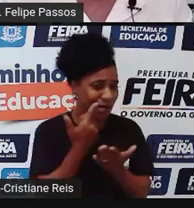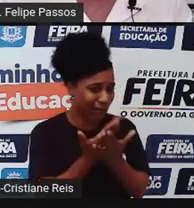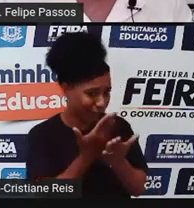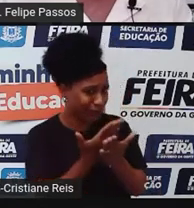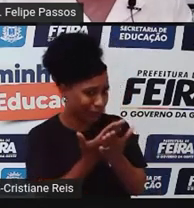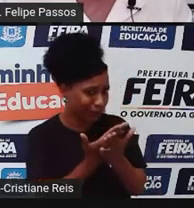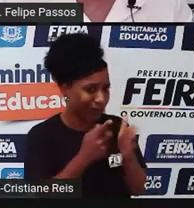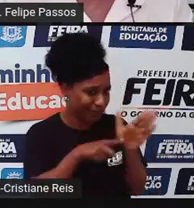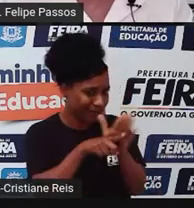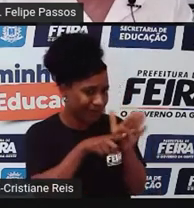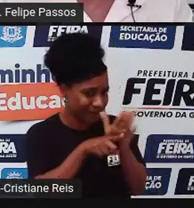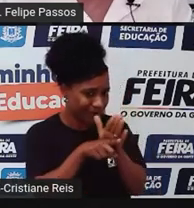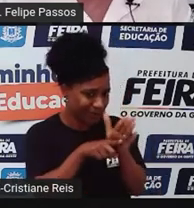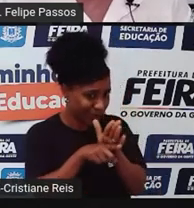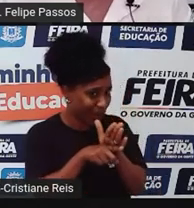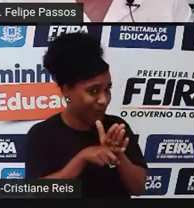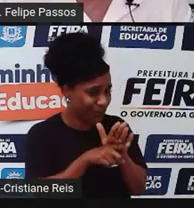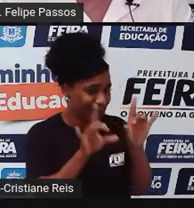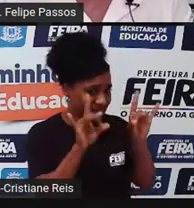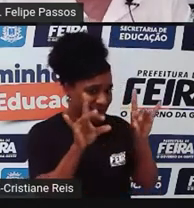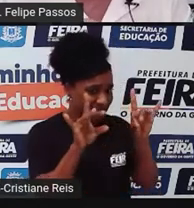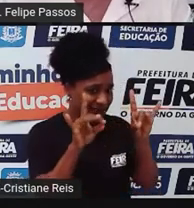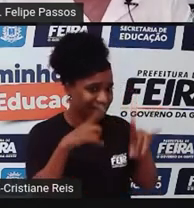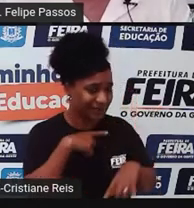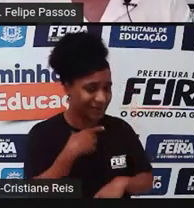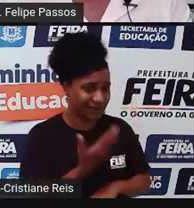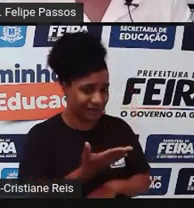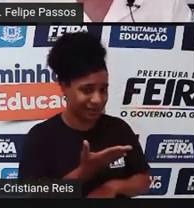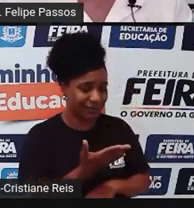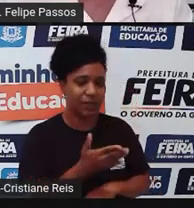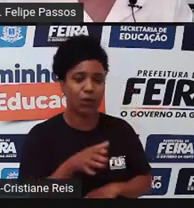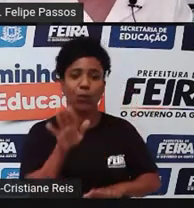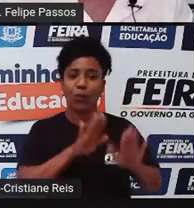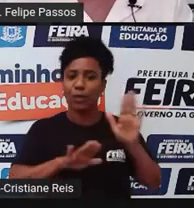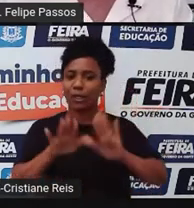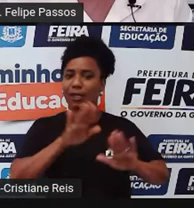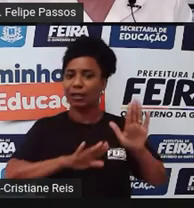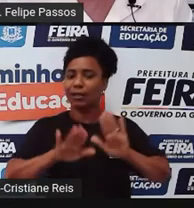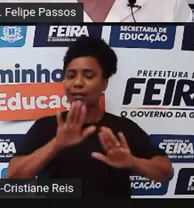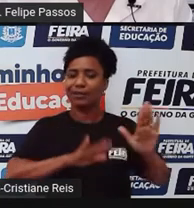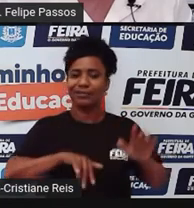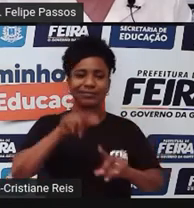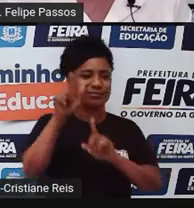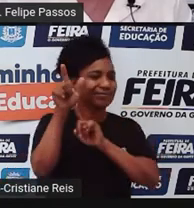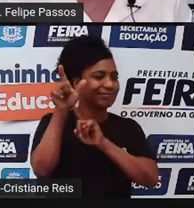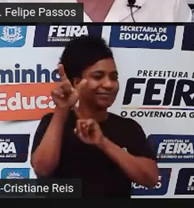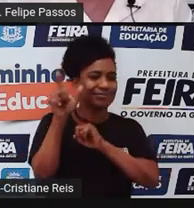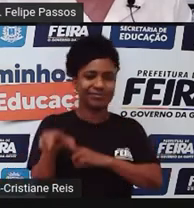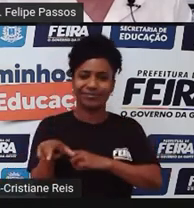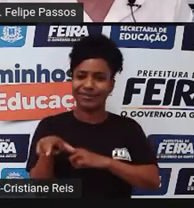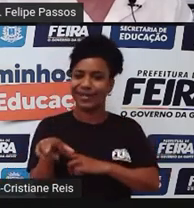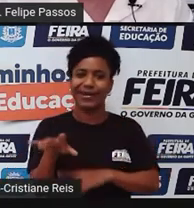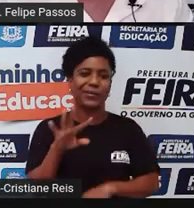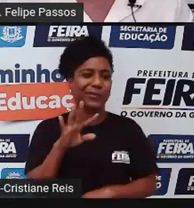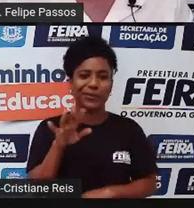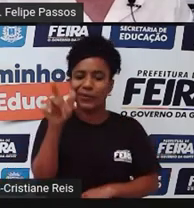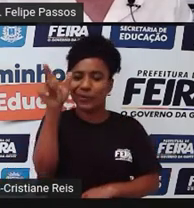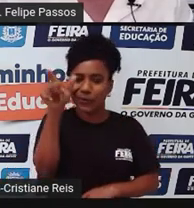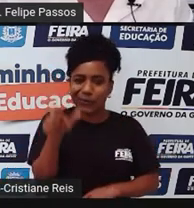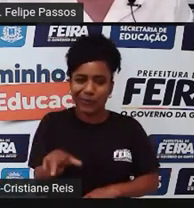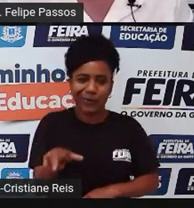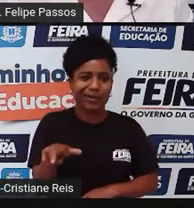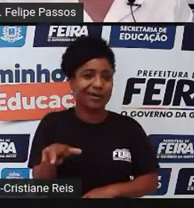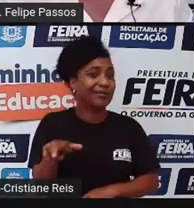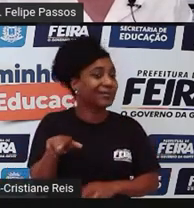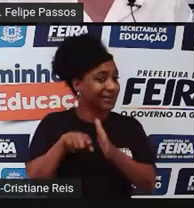sobre aquela área, a gente deveria botar um pezinho para trás na hora de ouvir falar daquele assunto. Então, é bom